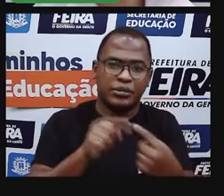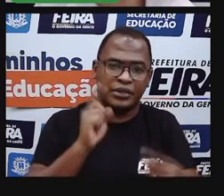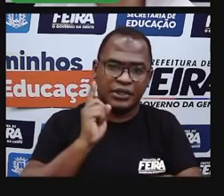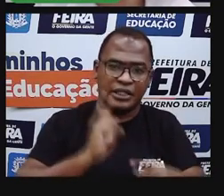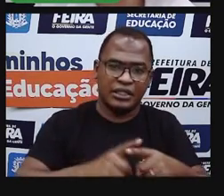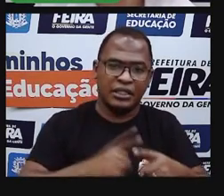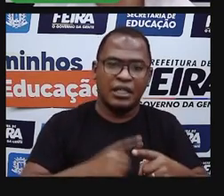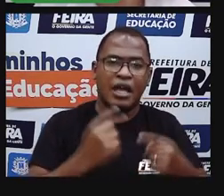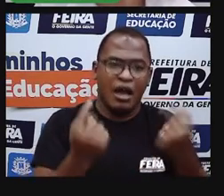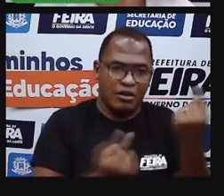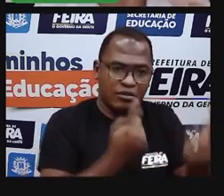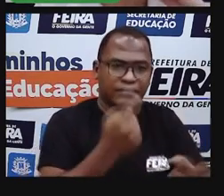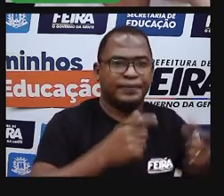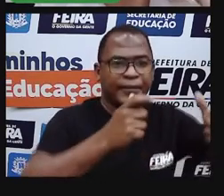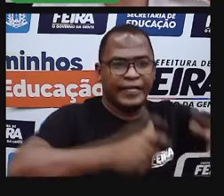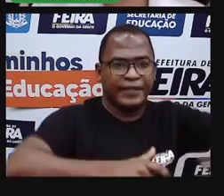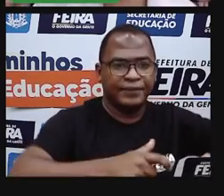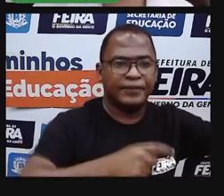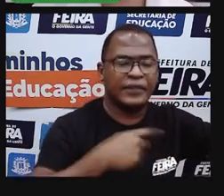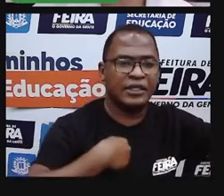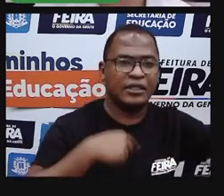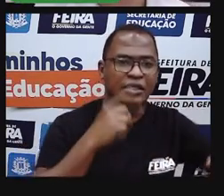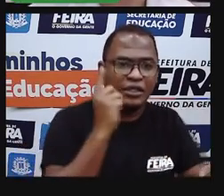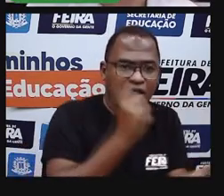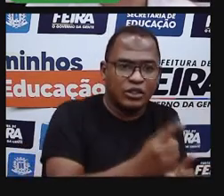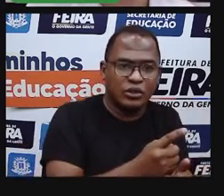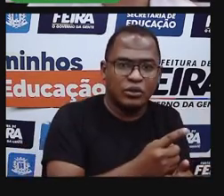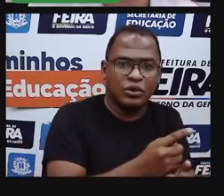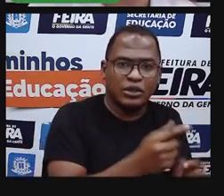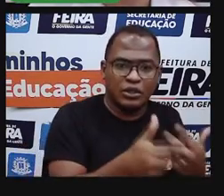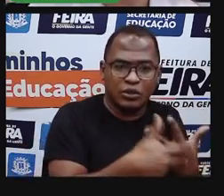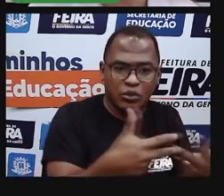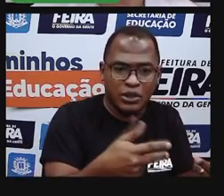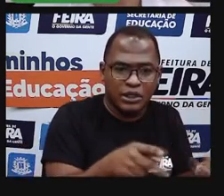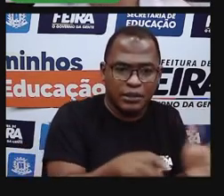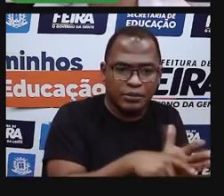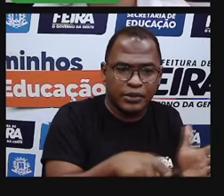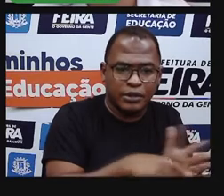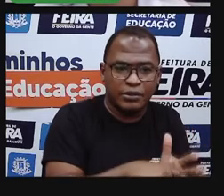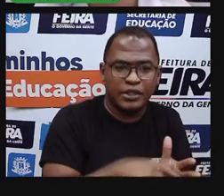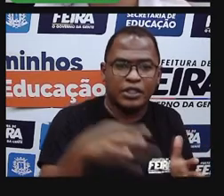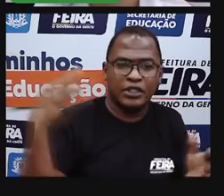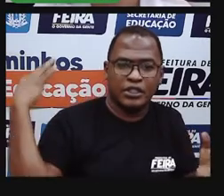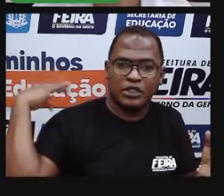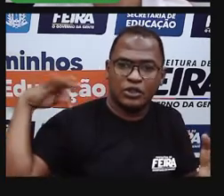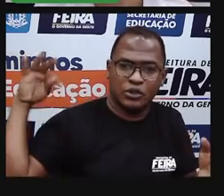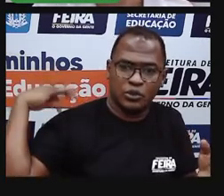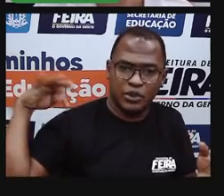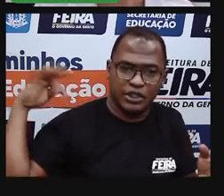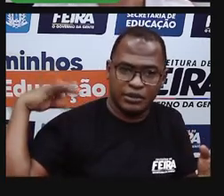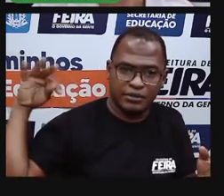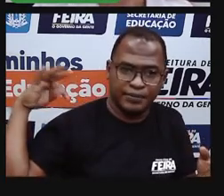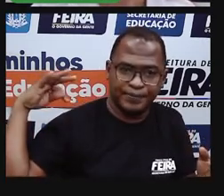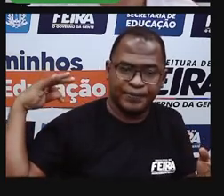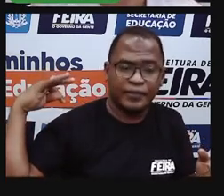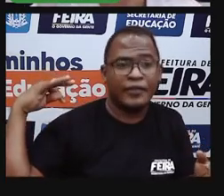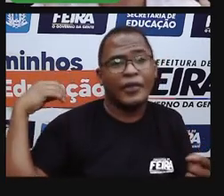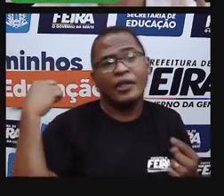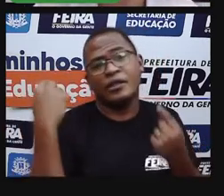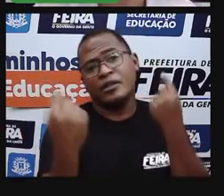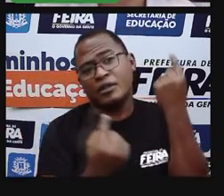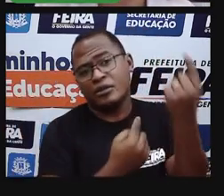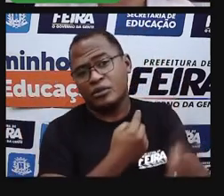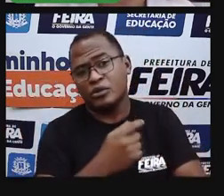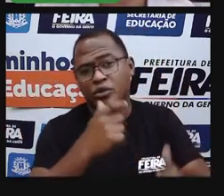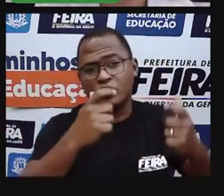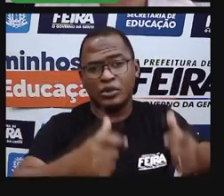parte turística, que é um bairro onde a gente pode trazer pessoas pra frequentar, pra visitar, pra conhecer a história, né, tem outros bairros que tem a